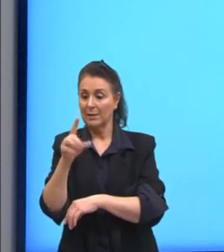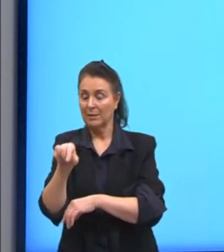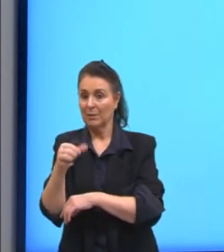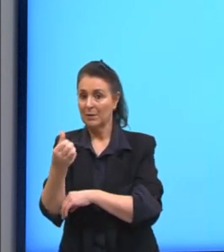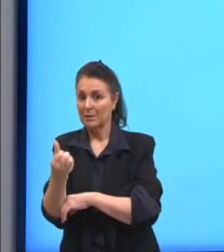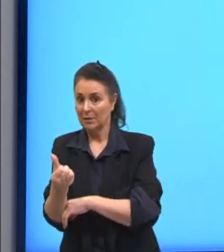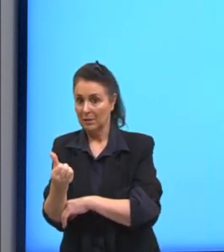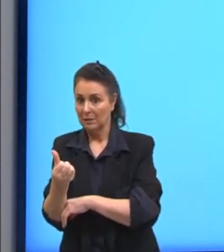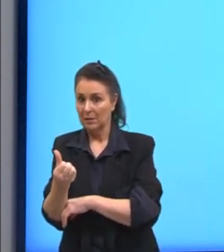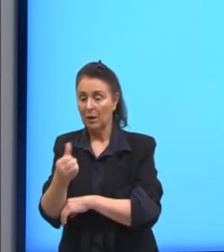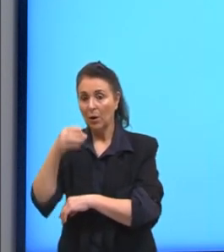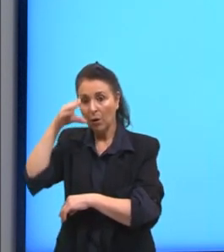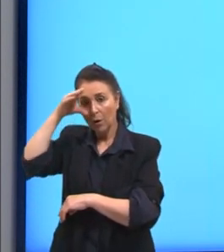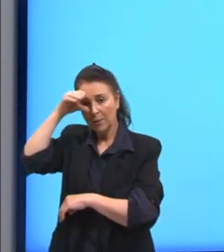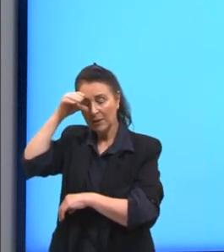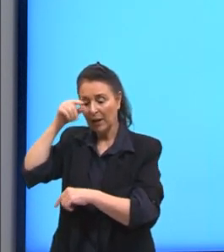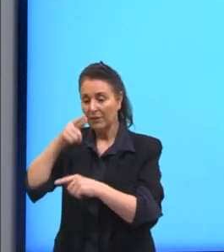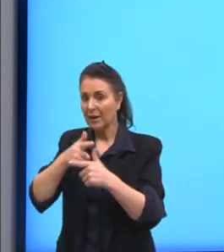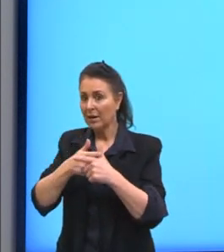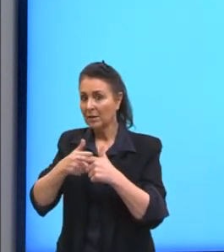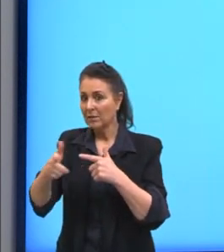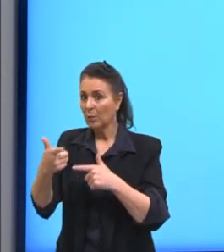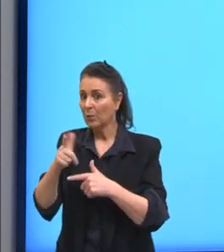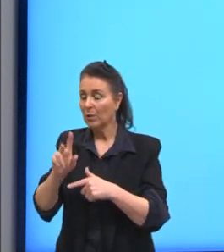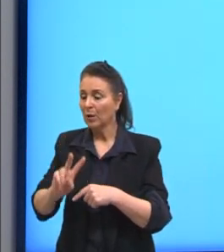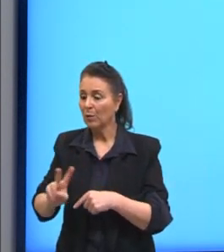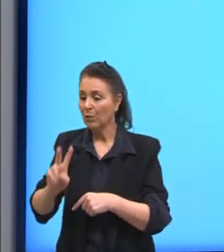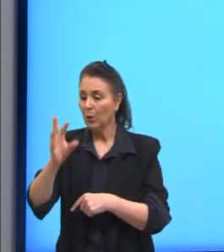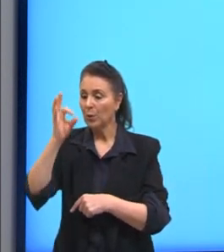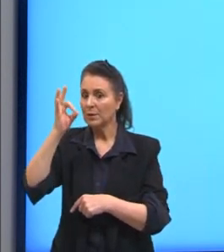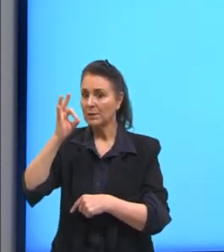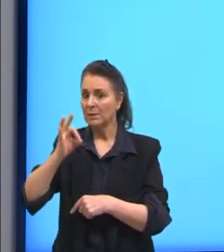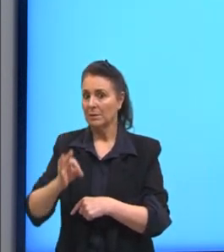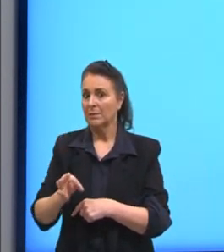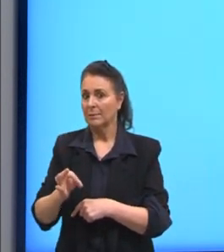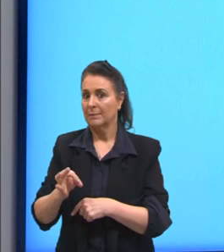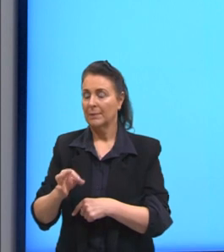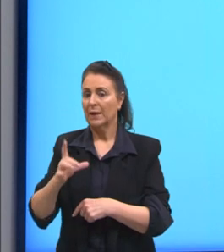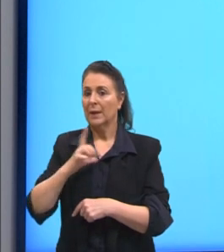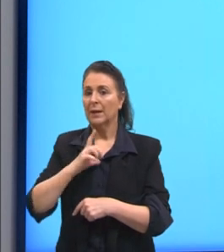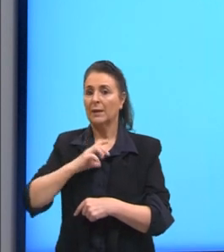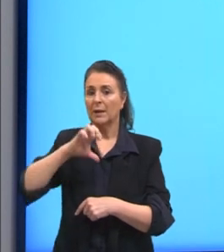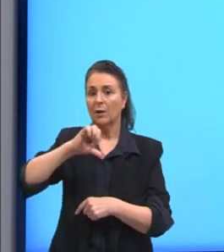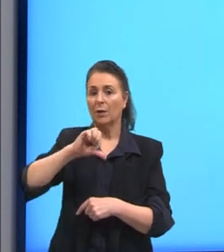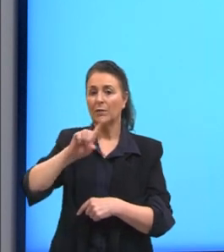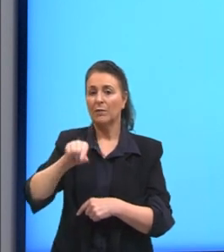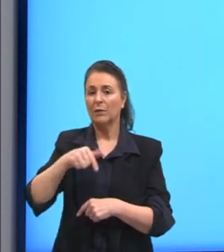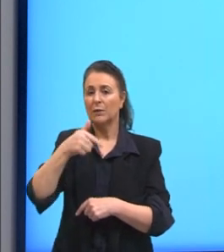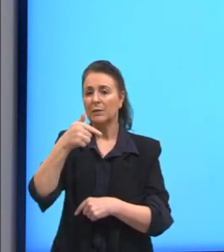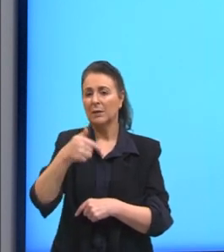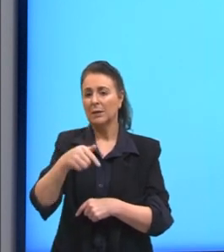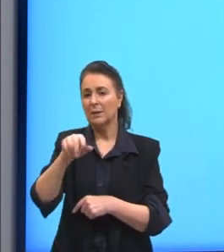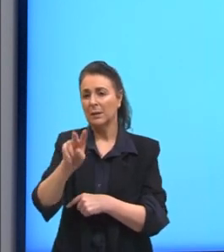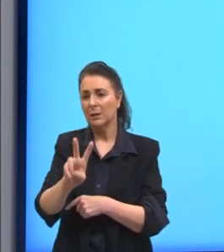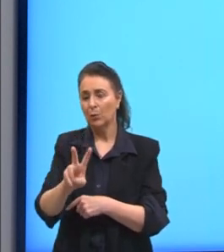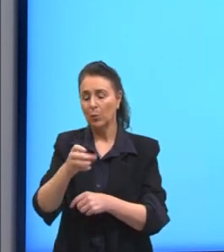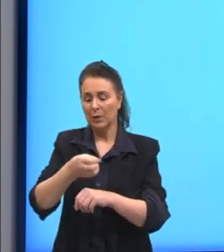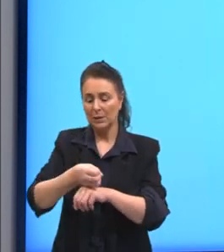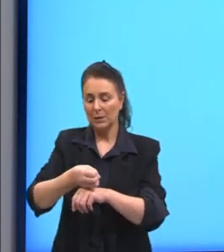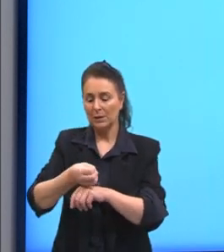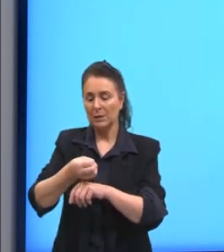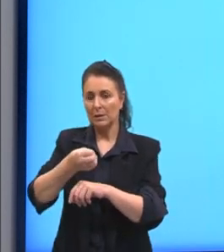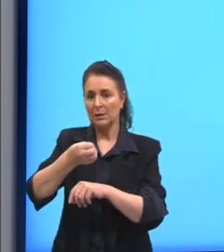Observem que fazendo a divisão, nós não temos um valor exato. Temos 9,72 taças.